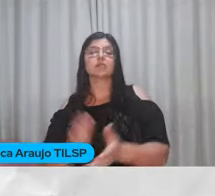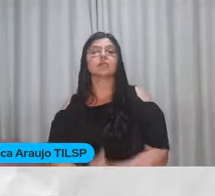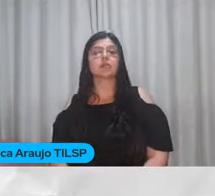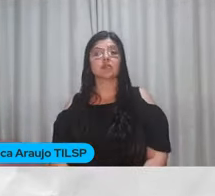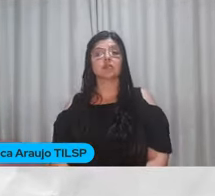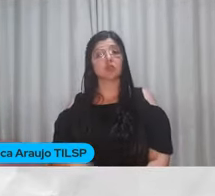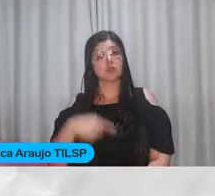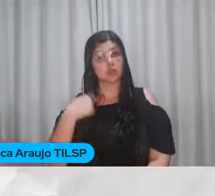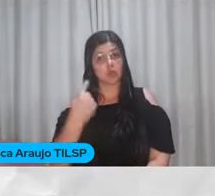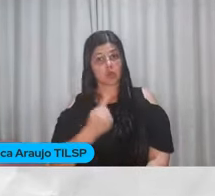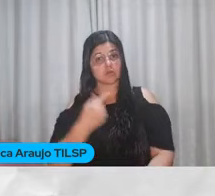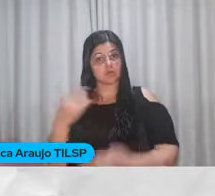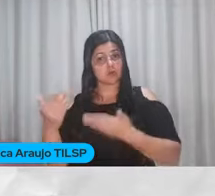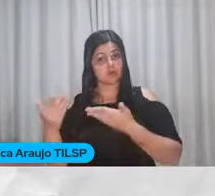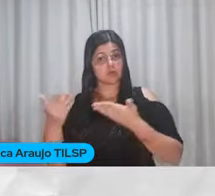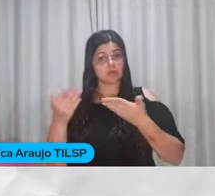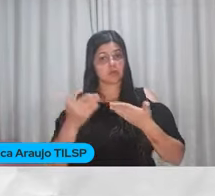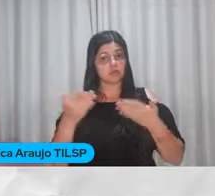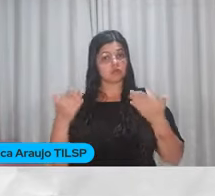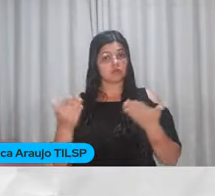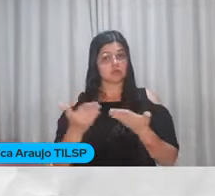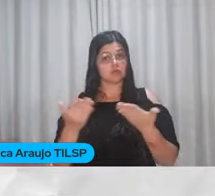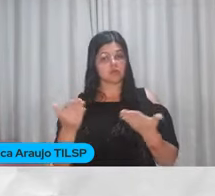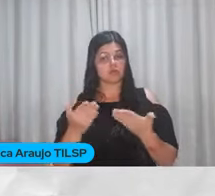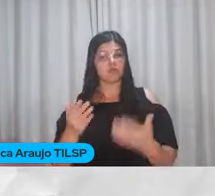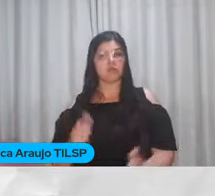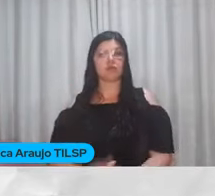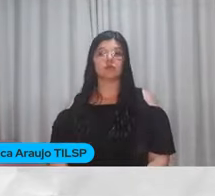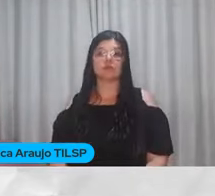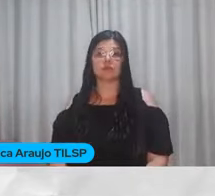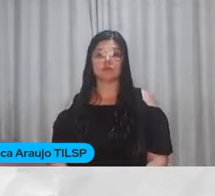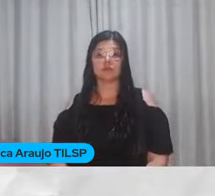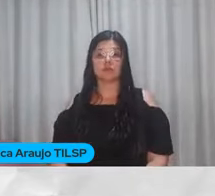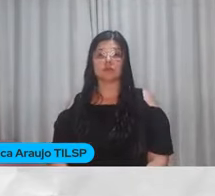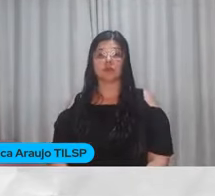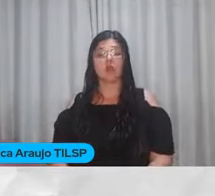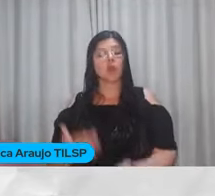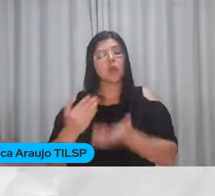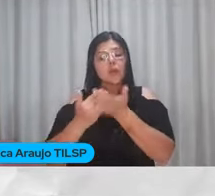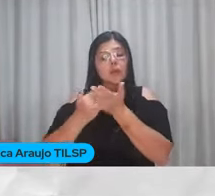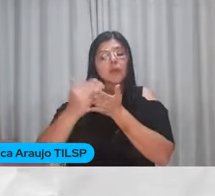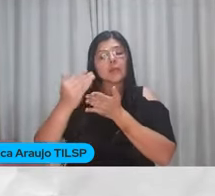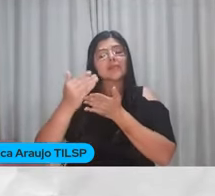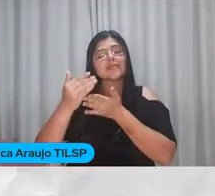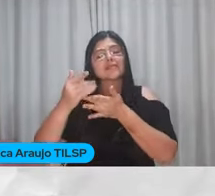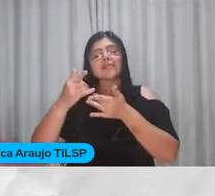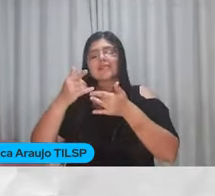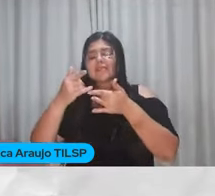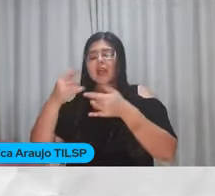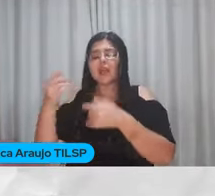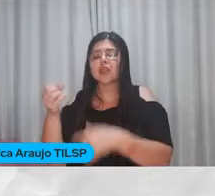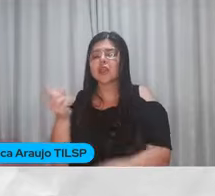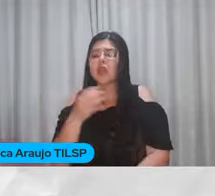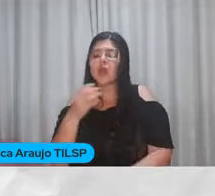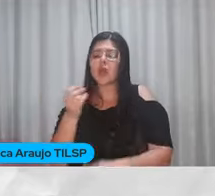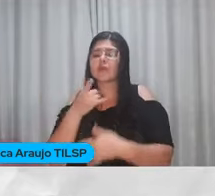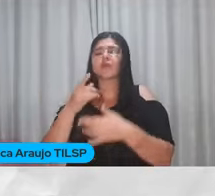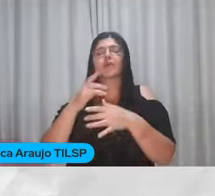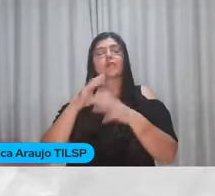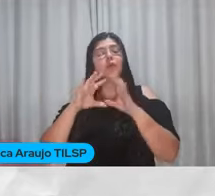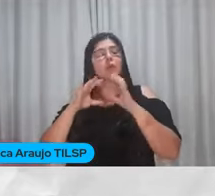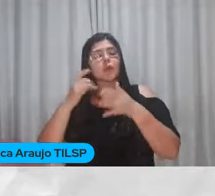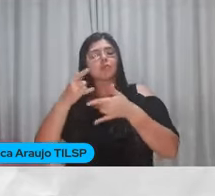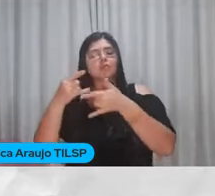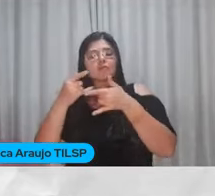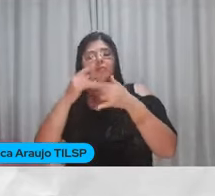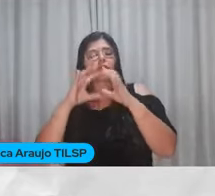nossa convidada De hoje É estreante Na live pedagógica Do Congresso Brincar É